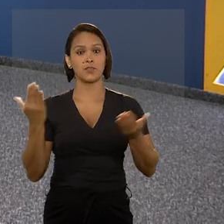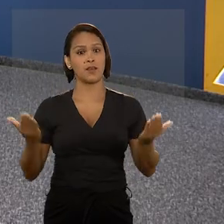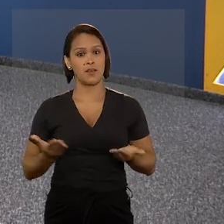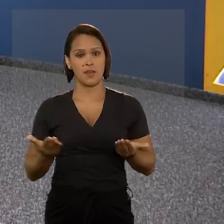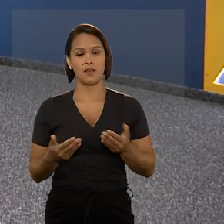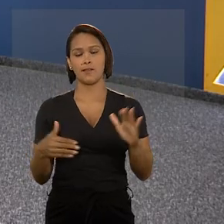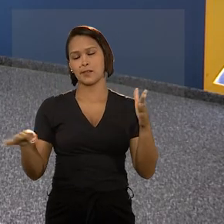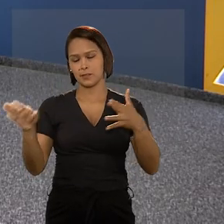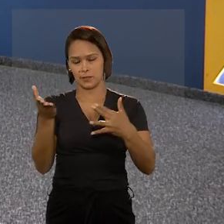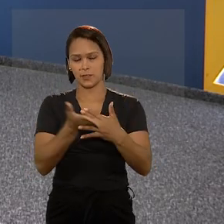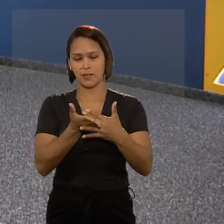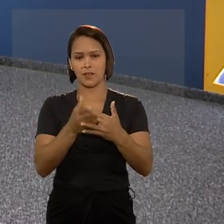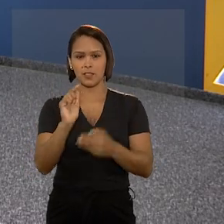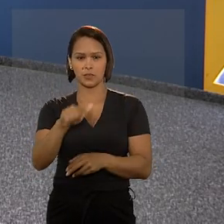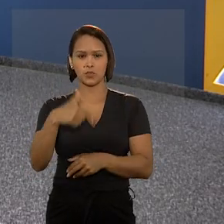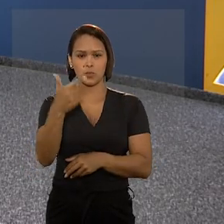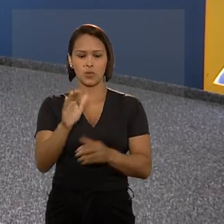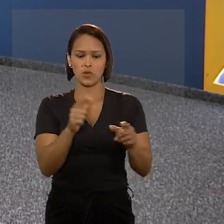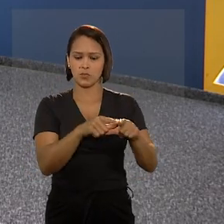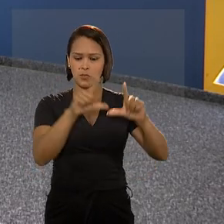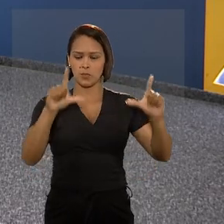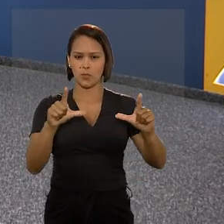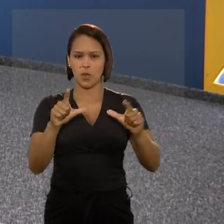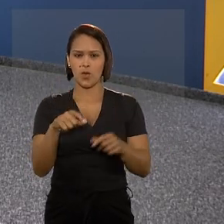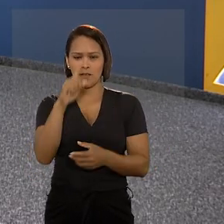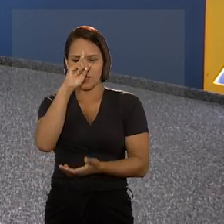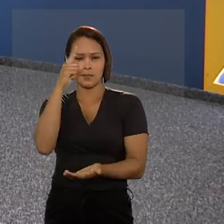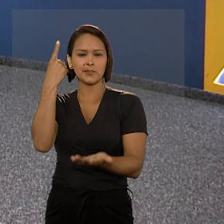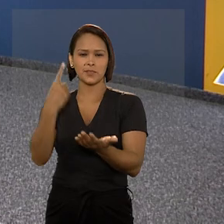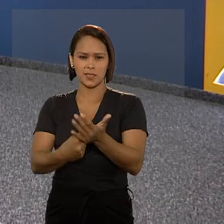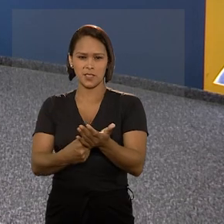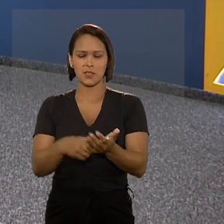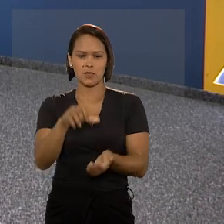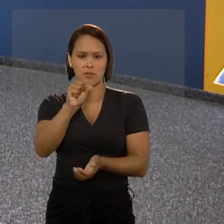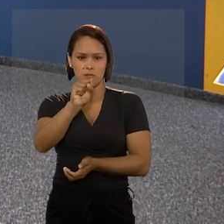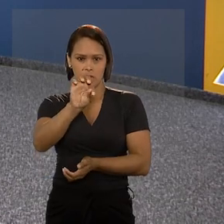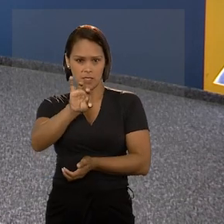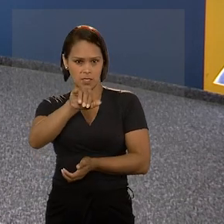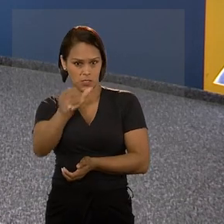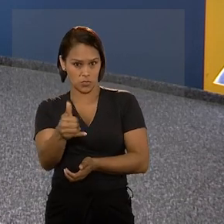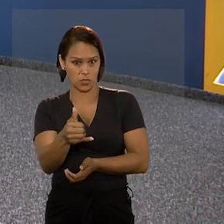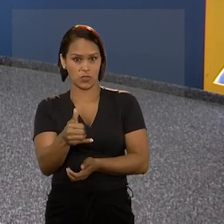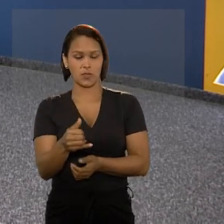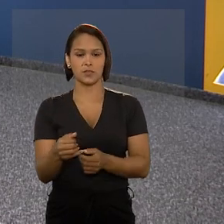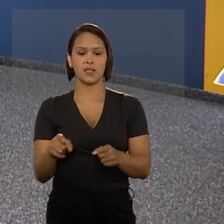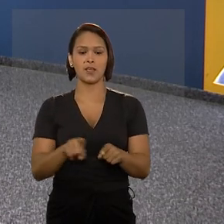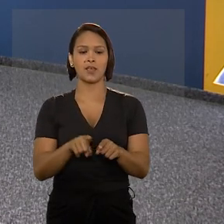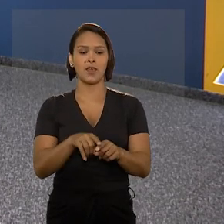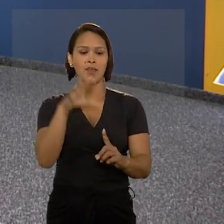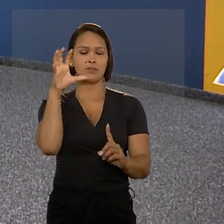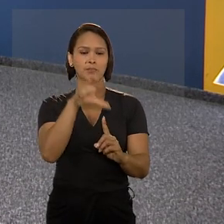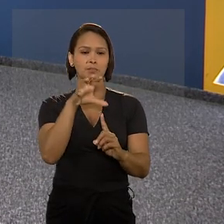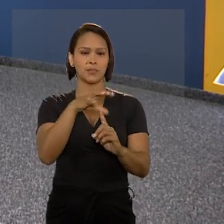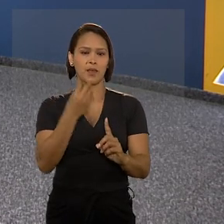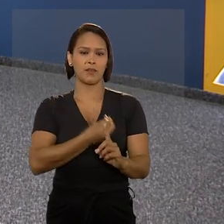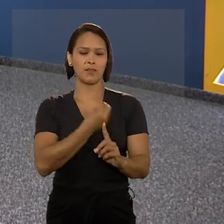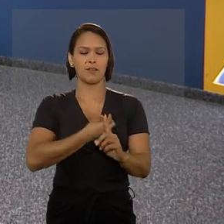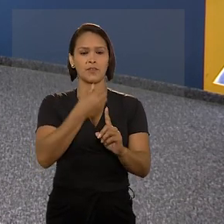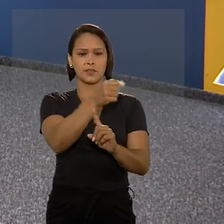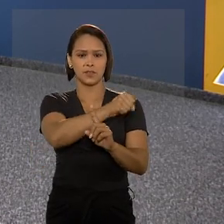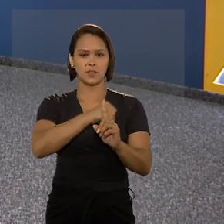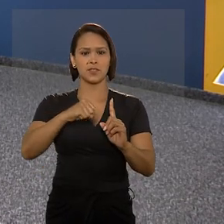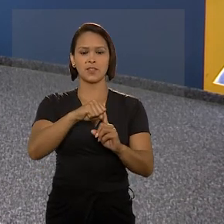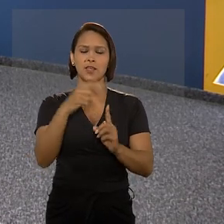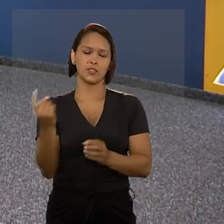Agora vamos ao intervalo. No próximo bloco, você vai ver decisões do Superior Tribunal de Justiça que impactam na